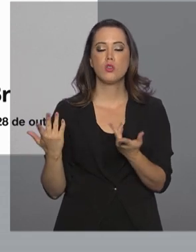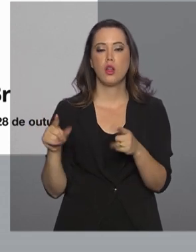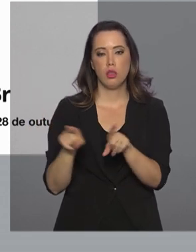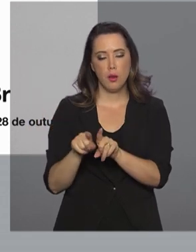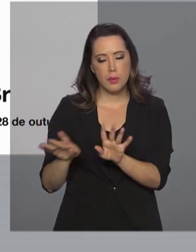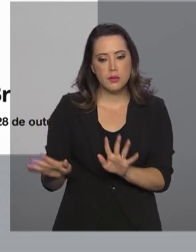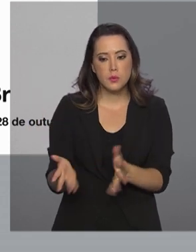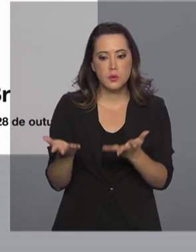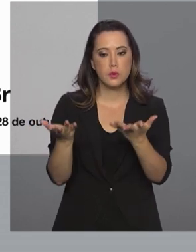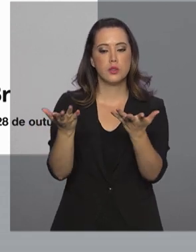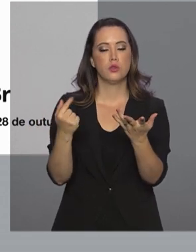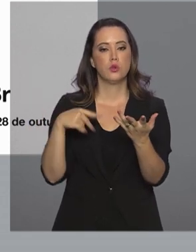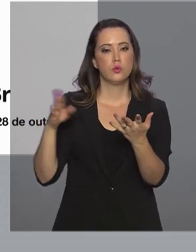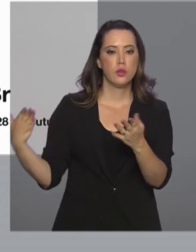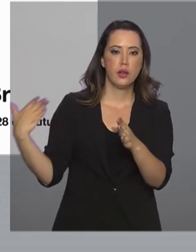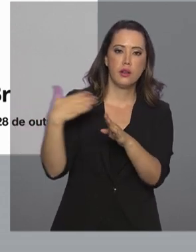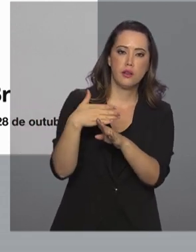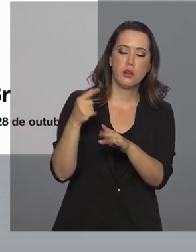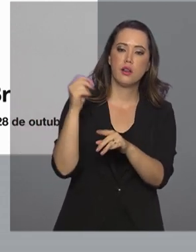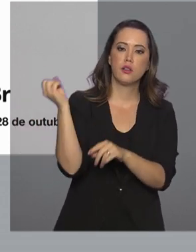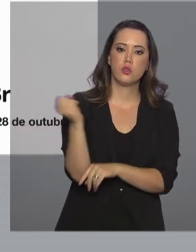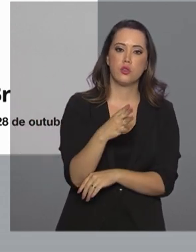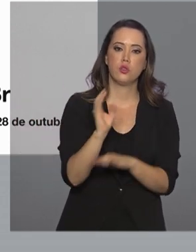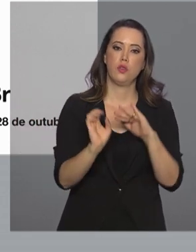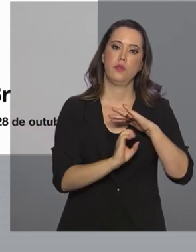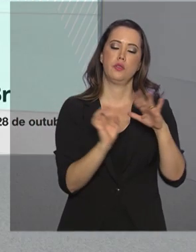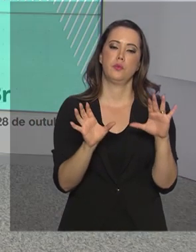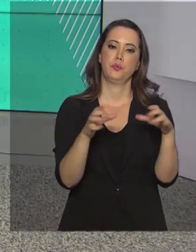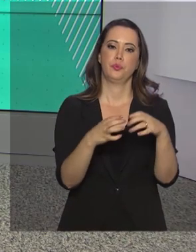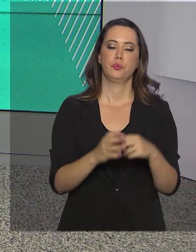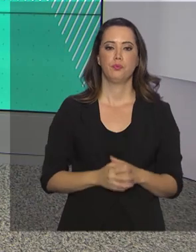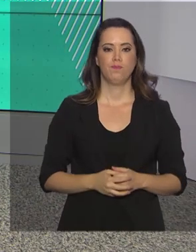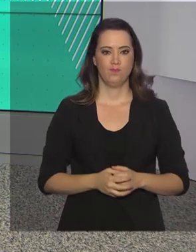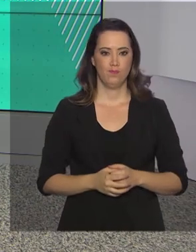também vai incentivar a entrada de novas empresas no setor.